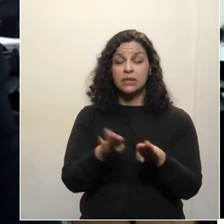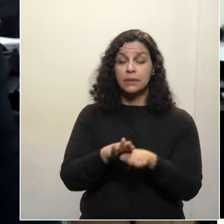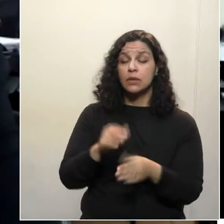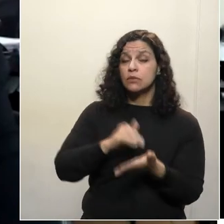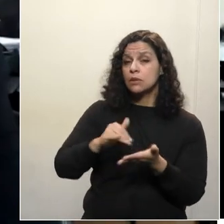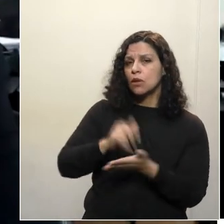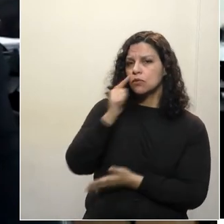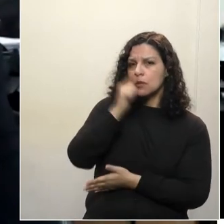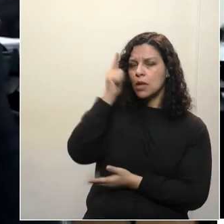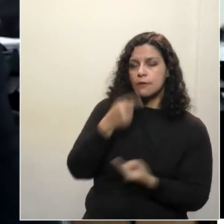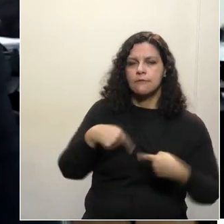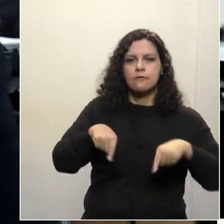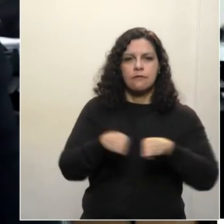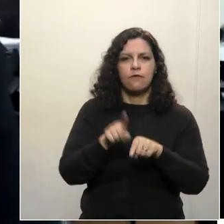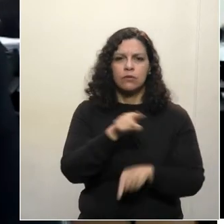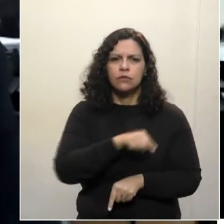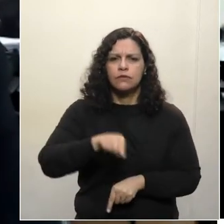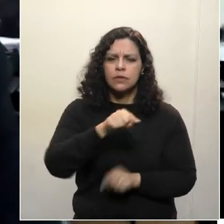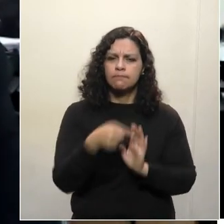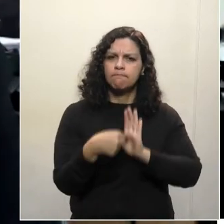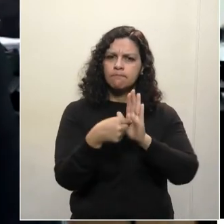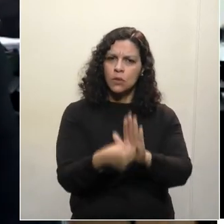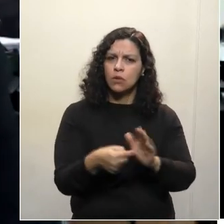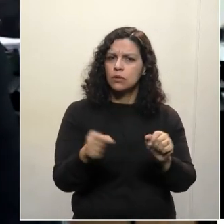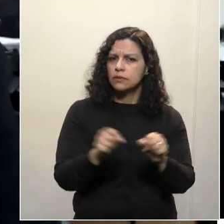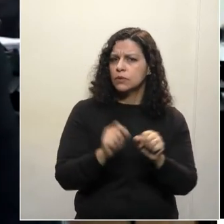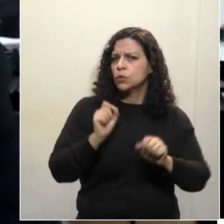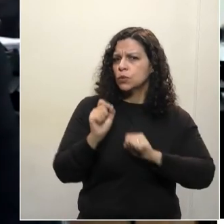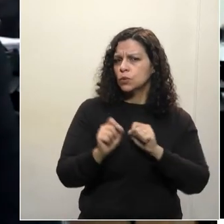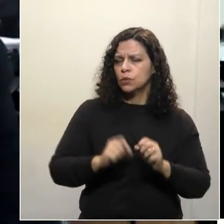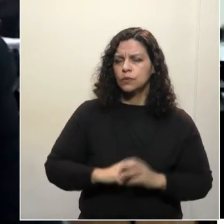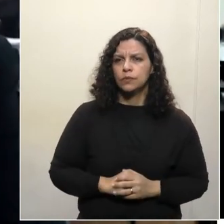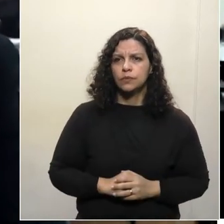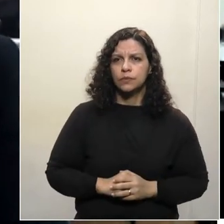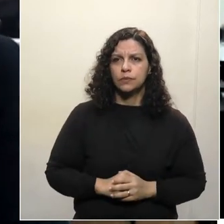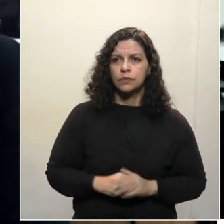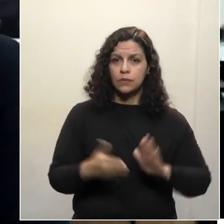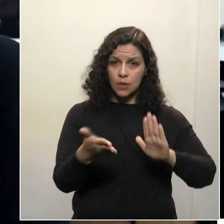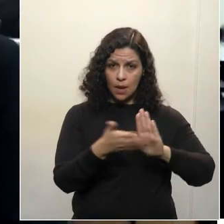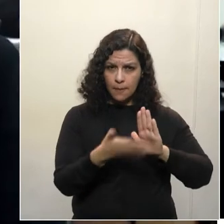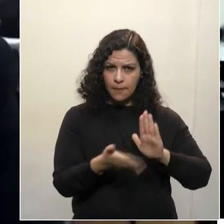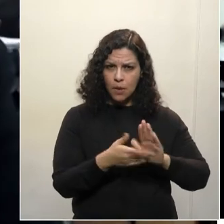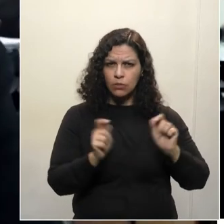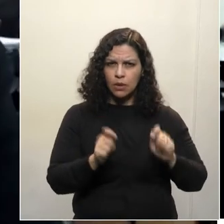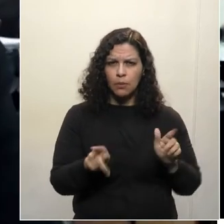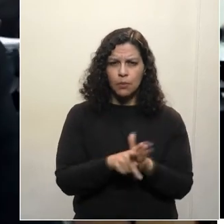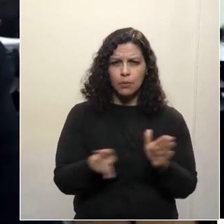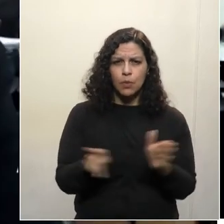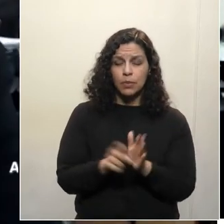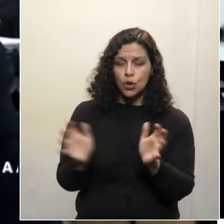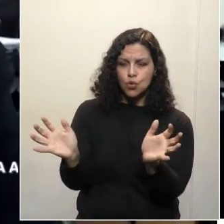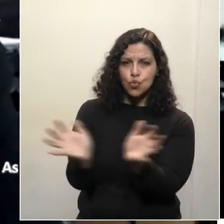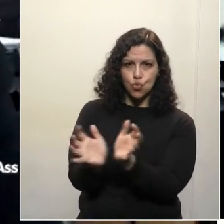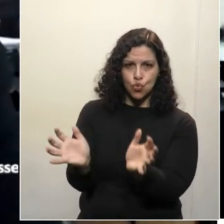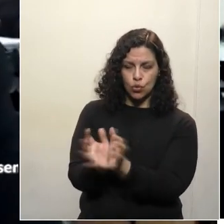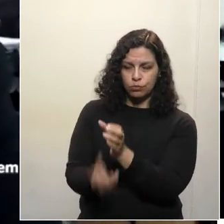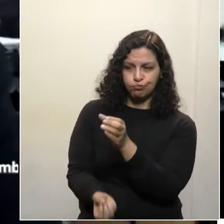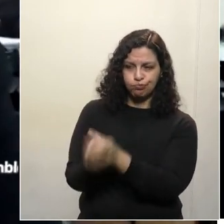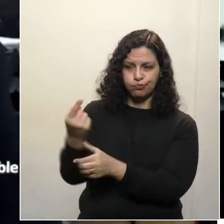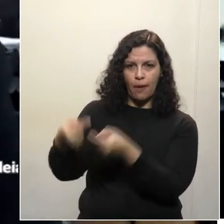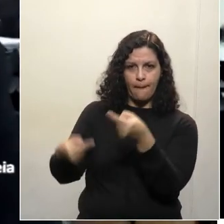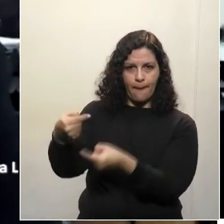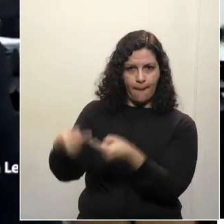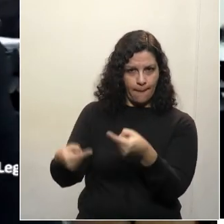que, mais uma vez, dão essa demonstração, quando eu coloco em falta a possibilidade de construir uma comissão que vai